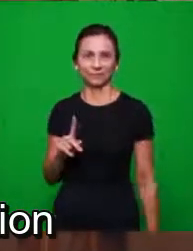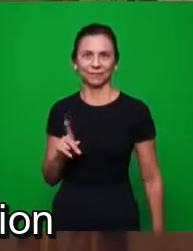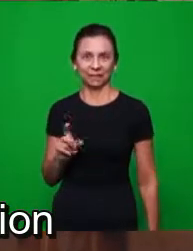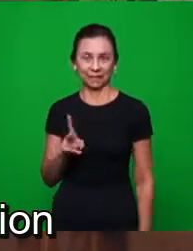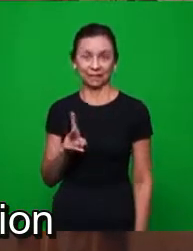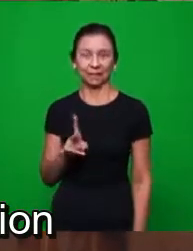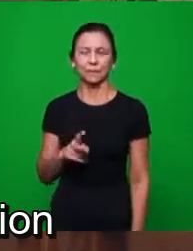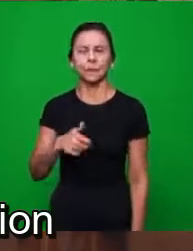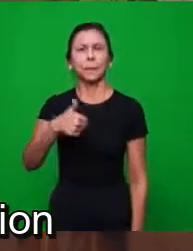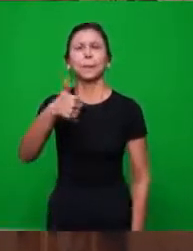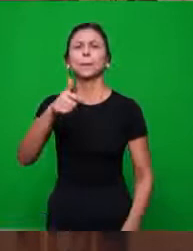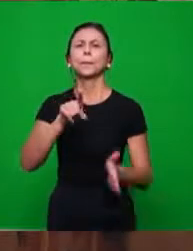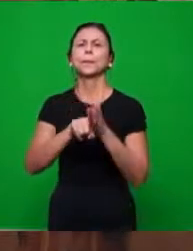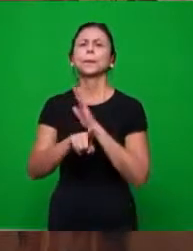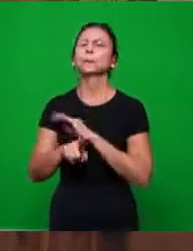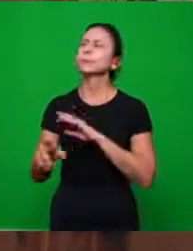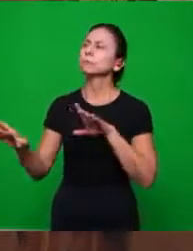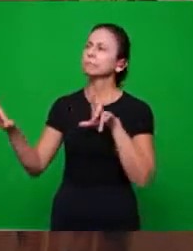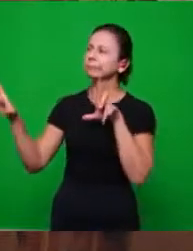A primeira pergunta.